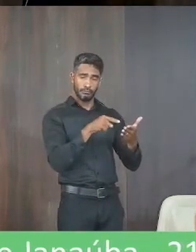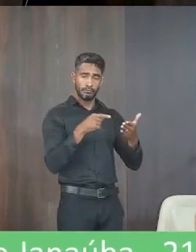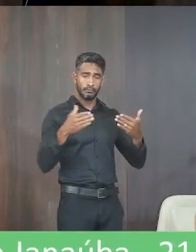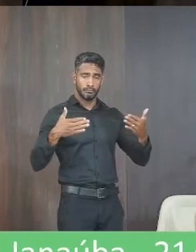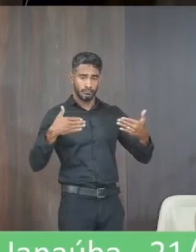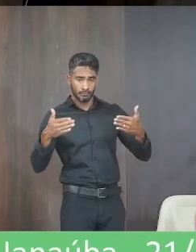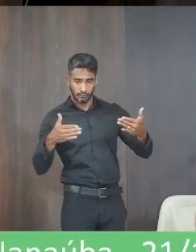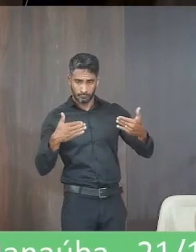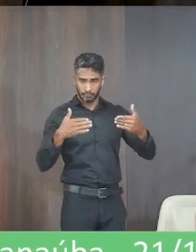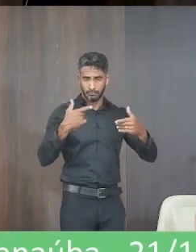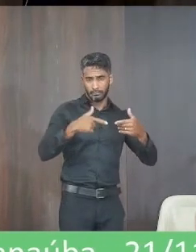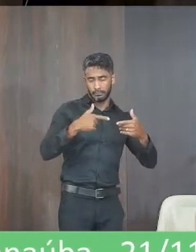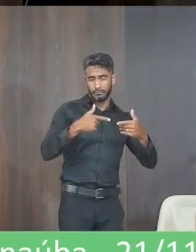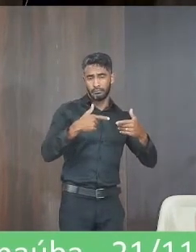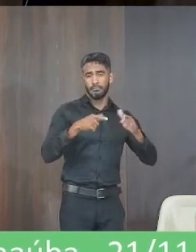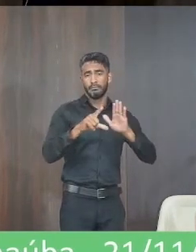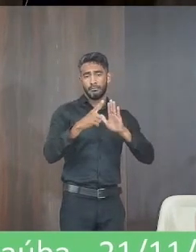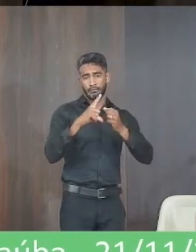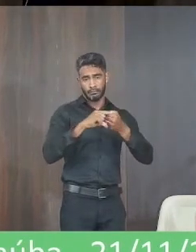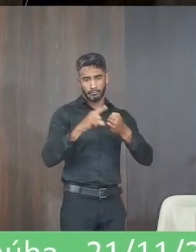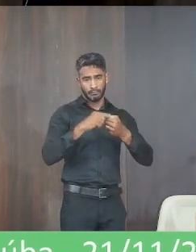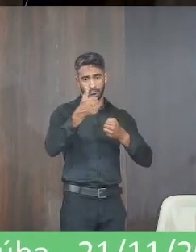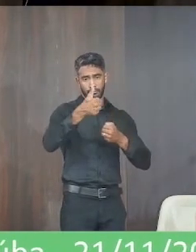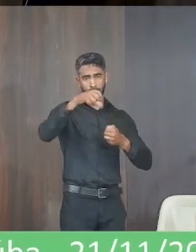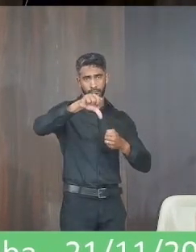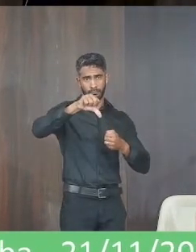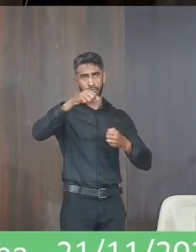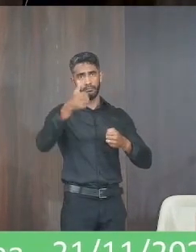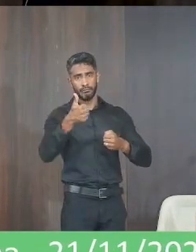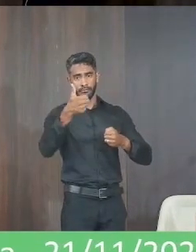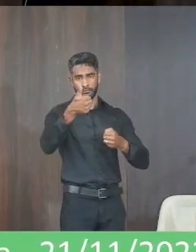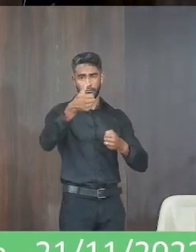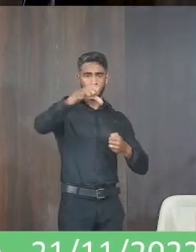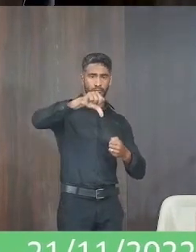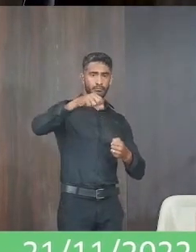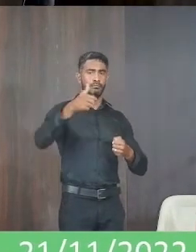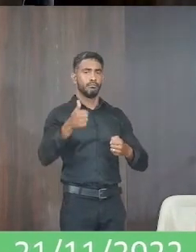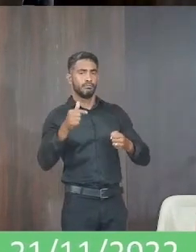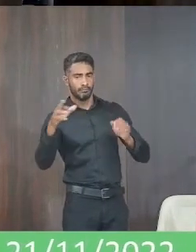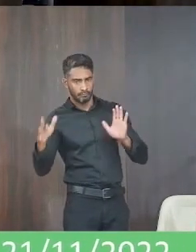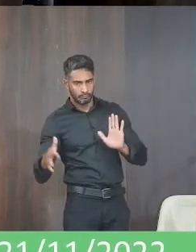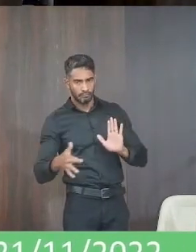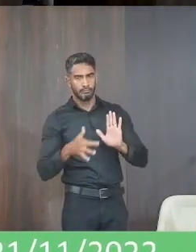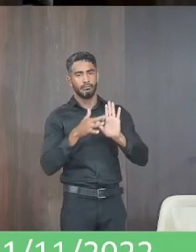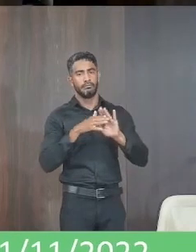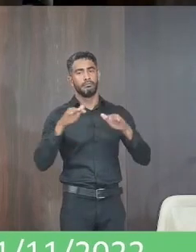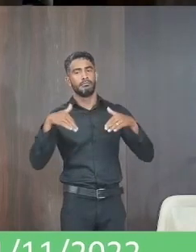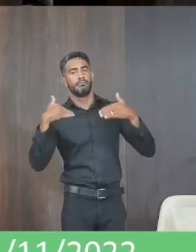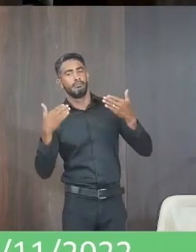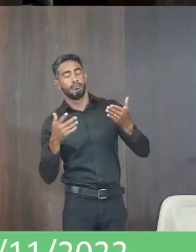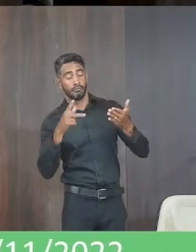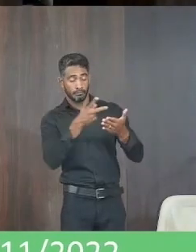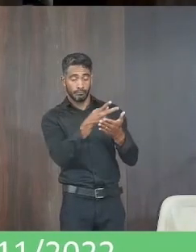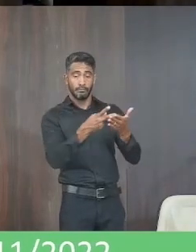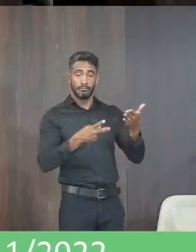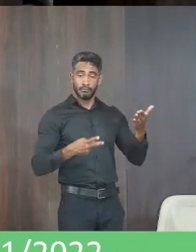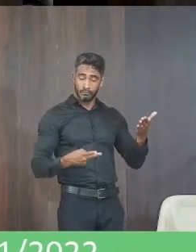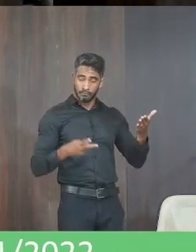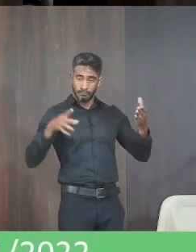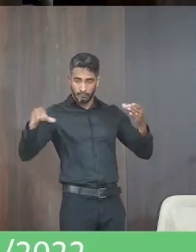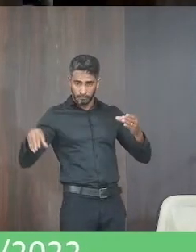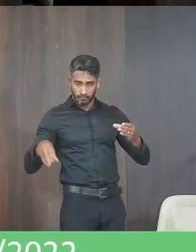tramitação devem seguir o disposto no artigo 191 e 192 do regimento interno desta casa ou seja após parecer será